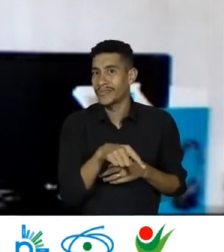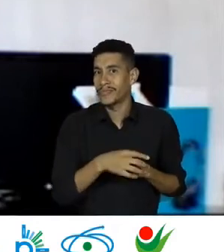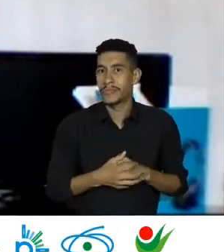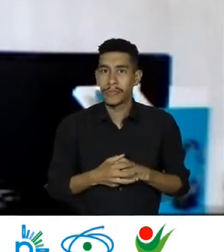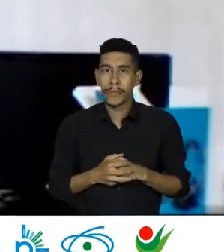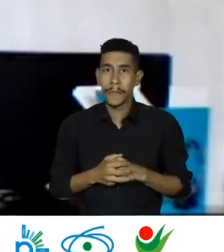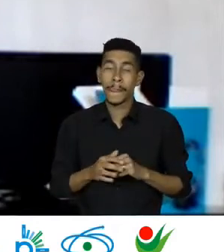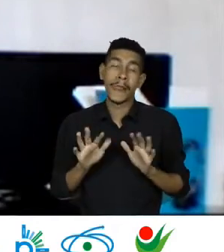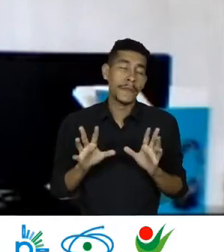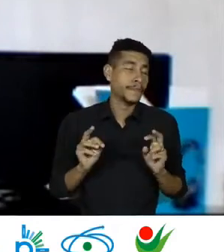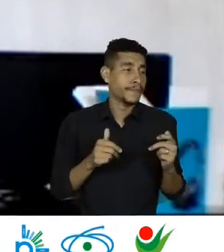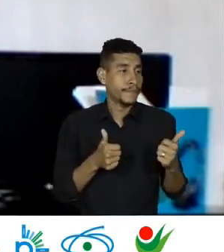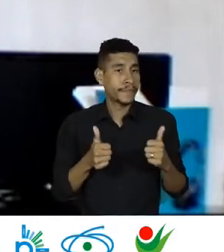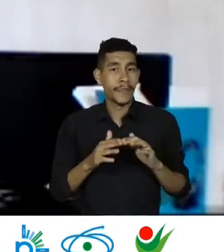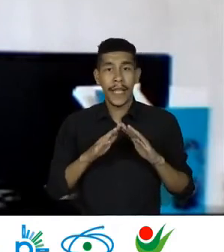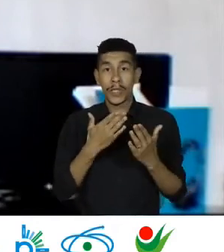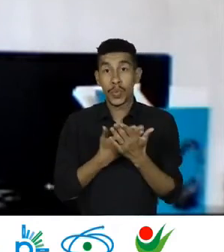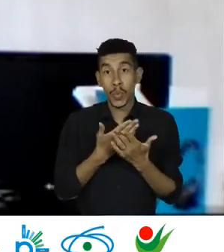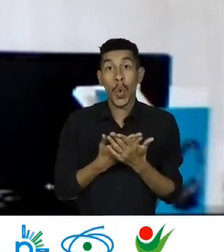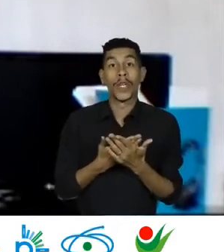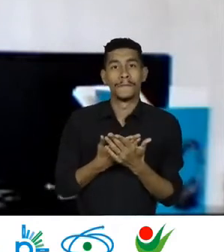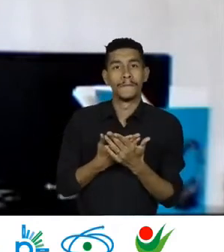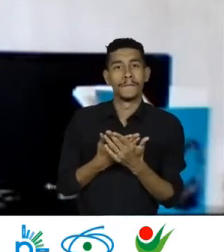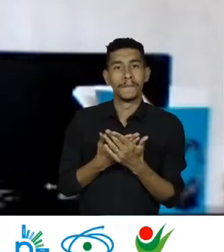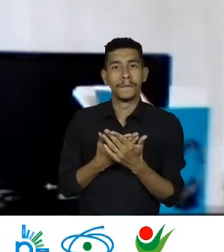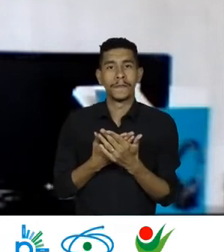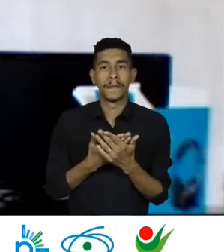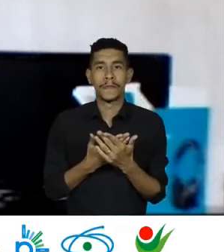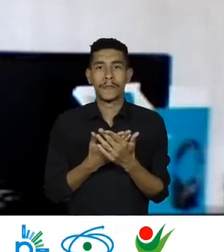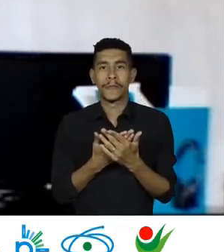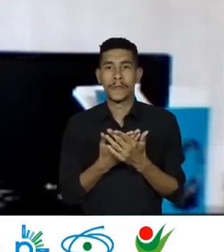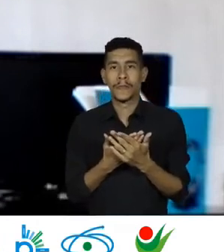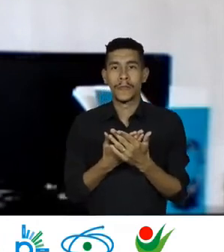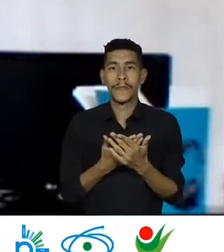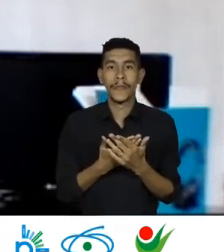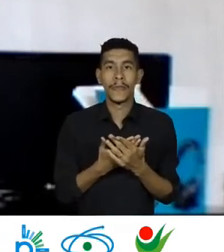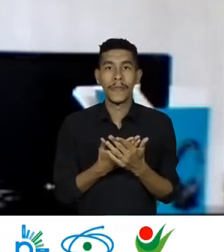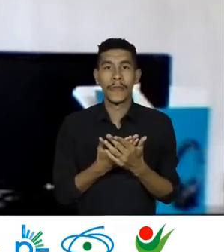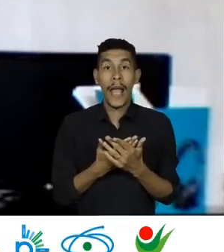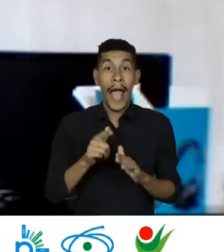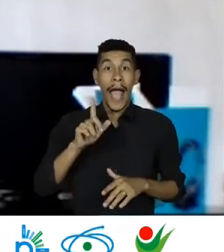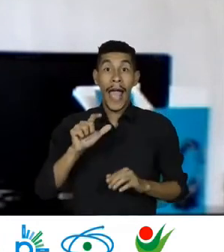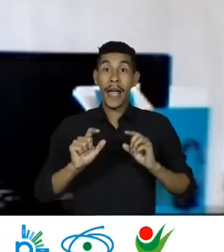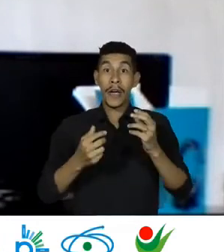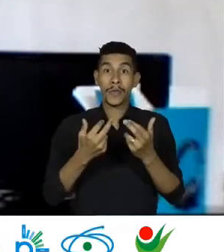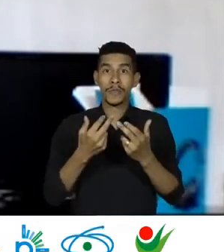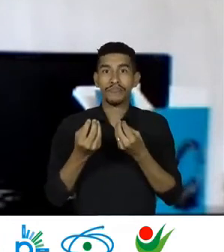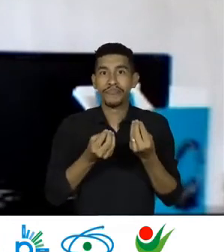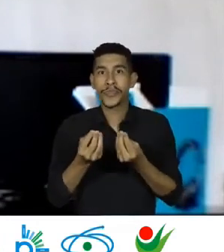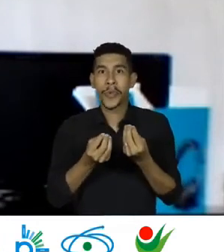Mas enfim A escola Eu acho que Ela é Um grande termômetro Para nos mostrar